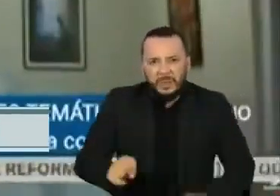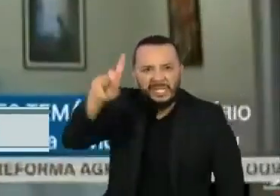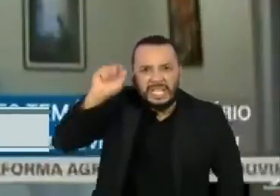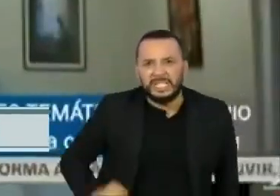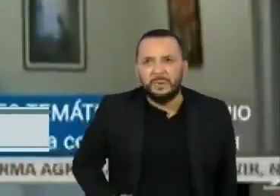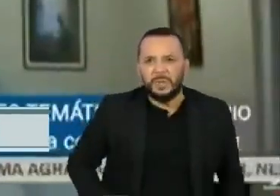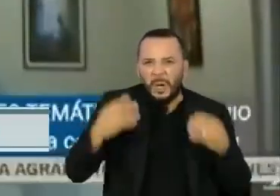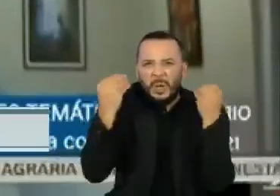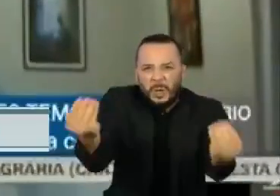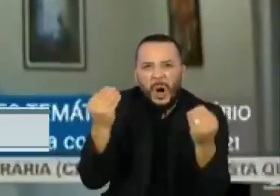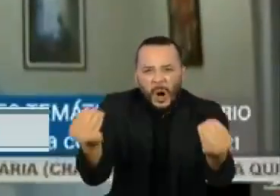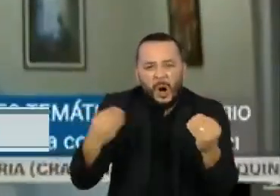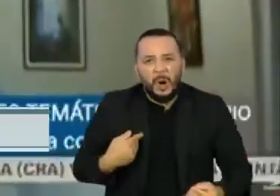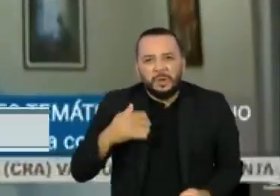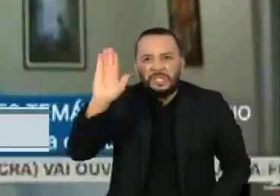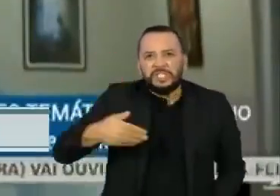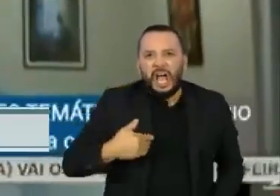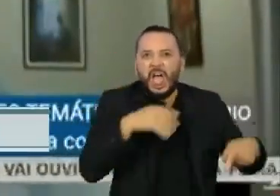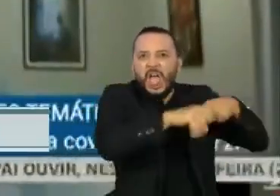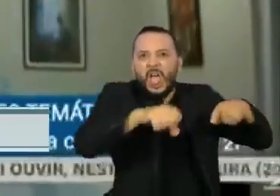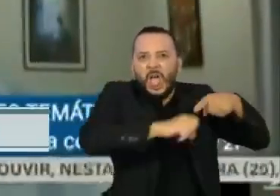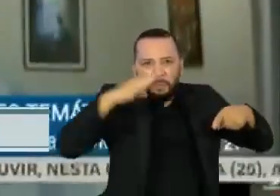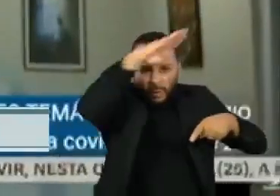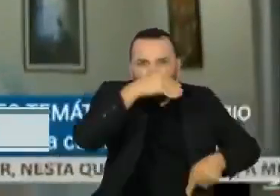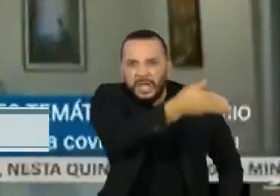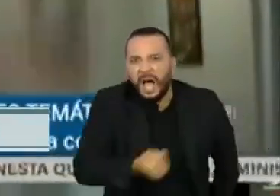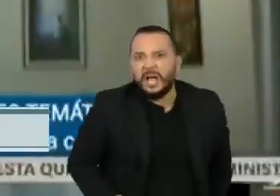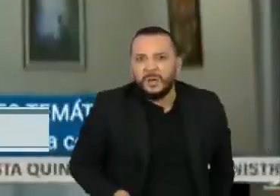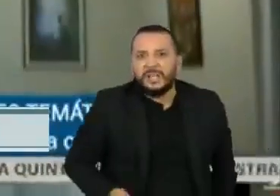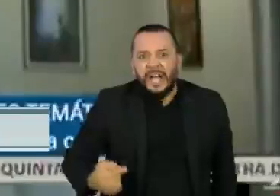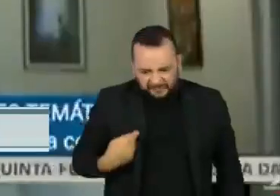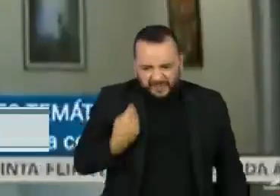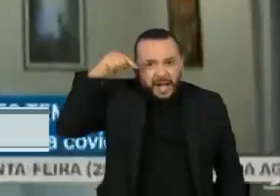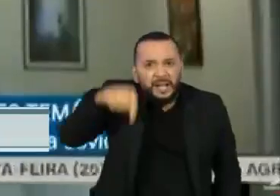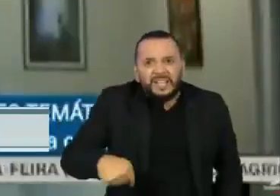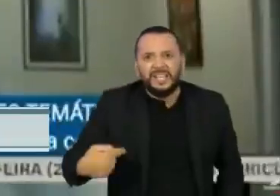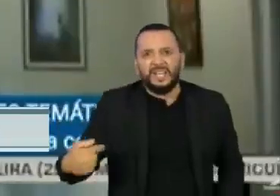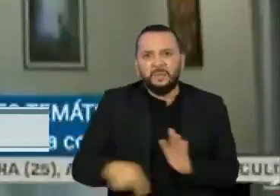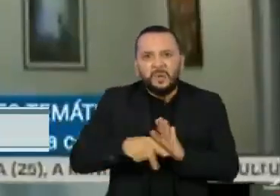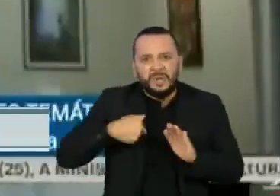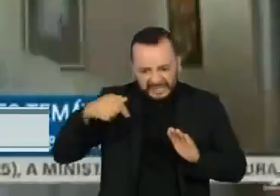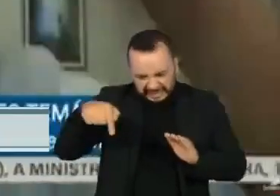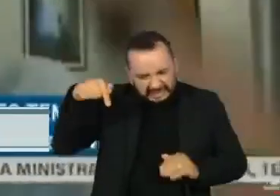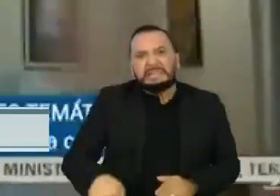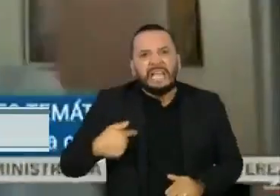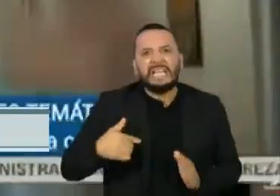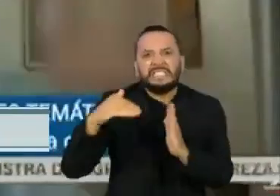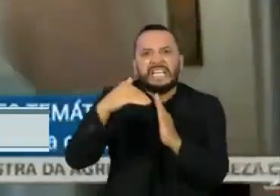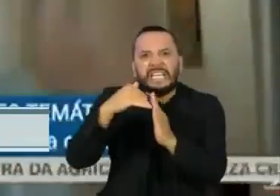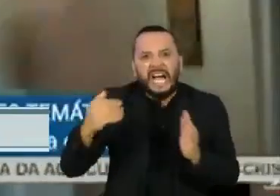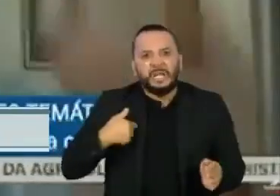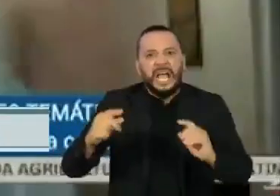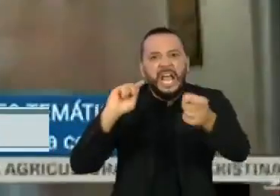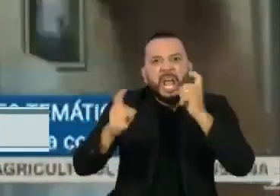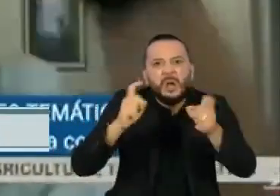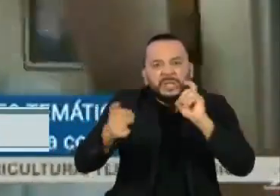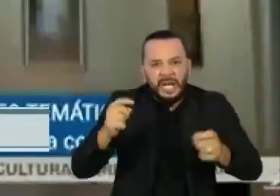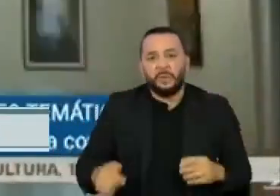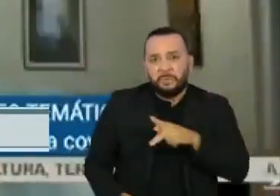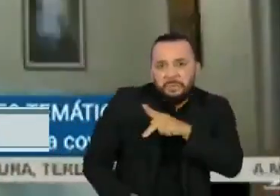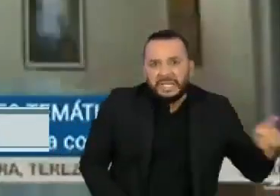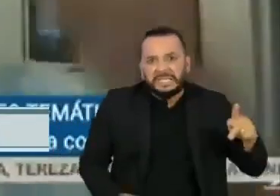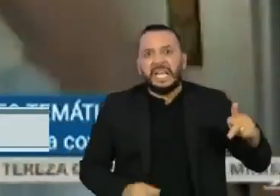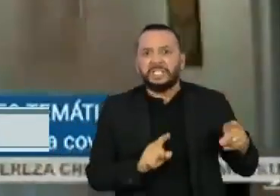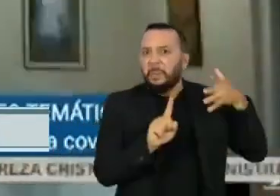que um capacho do senhor presidente da República venha aqui ao Senado, venha aqui durante a fala do